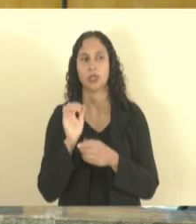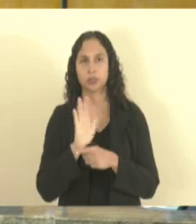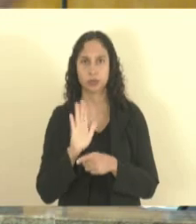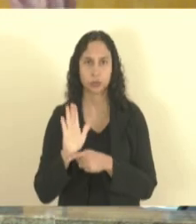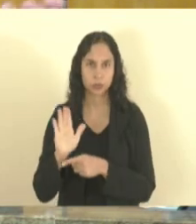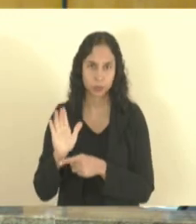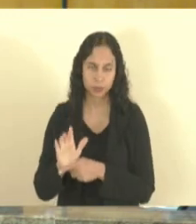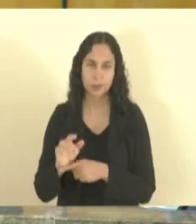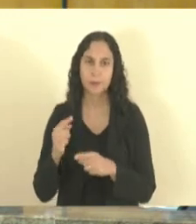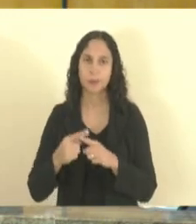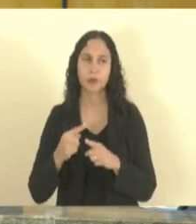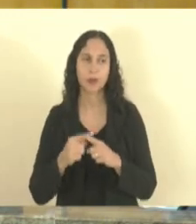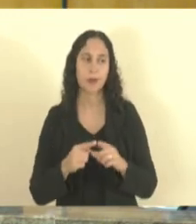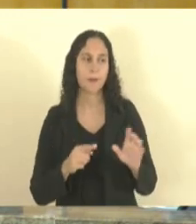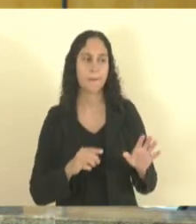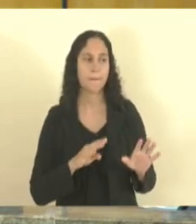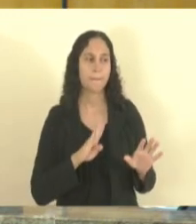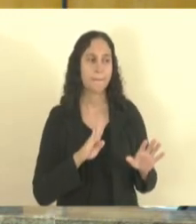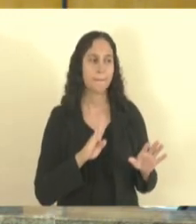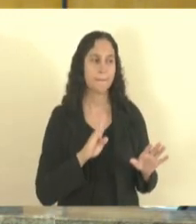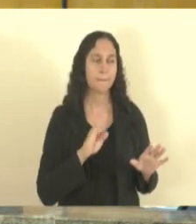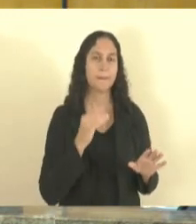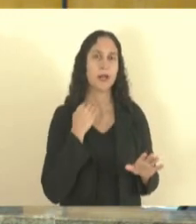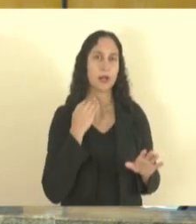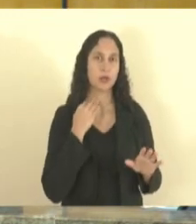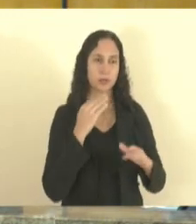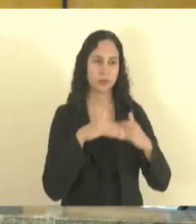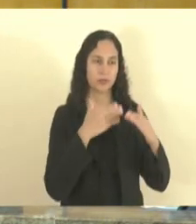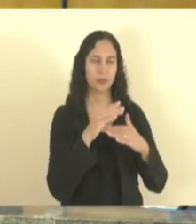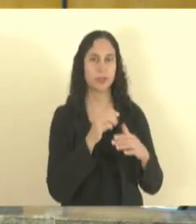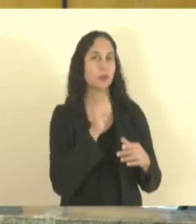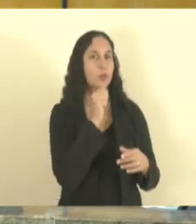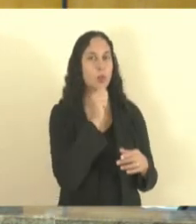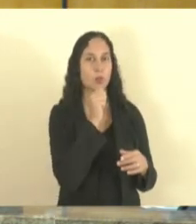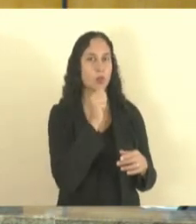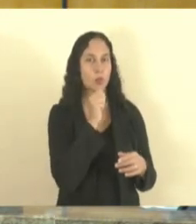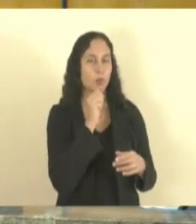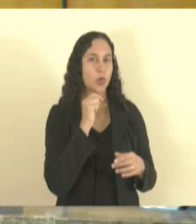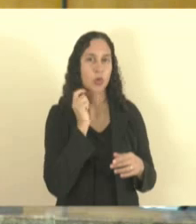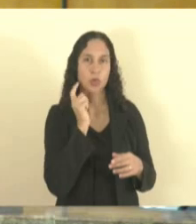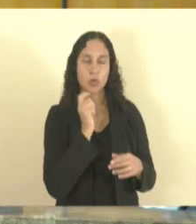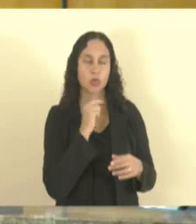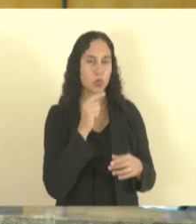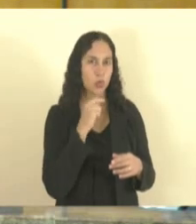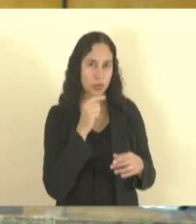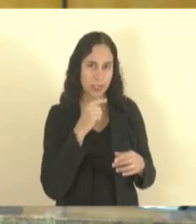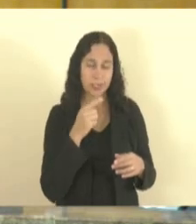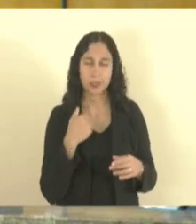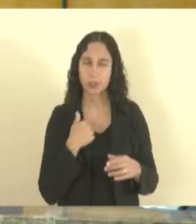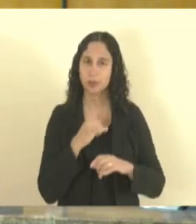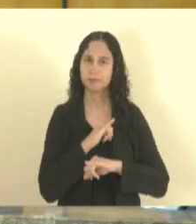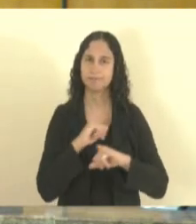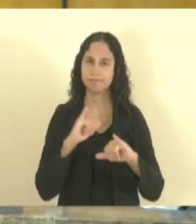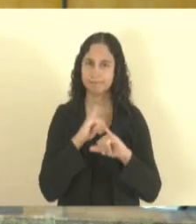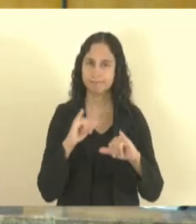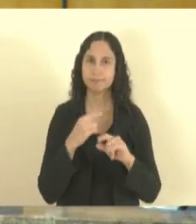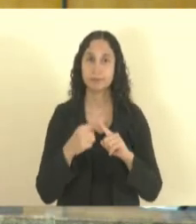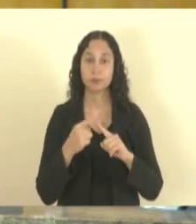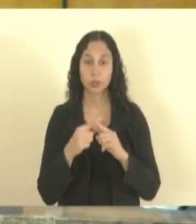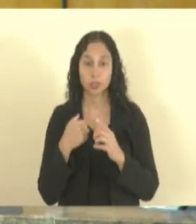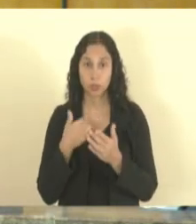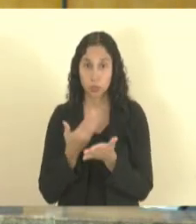questões legais não pode chegar então fica aqui o meu registro como um estudioso da área da